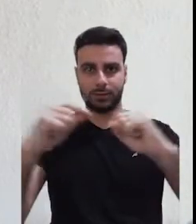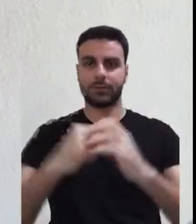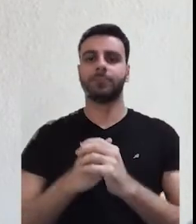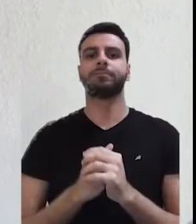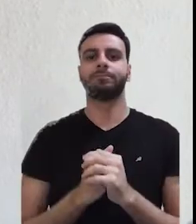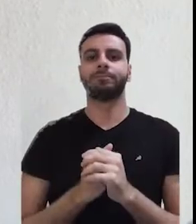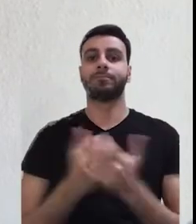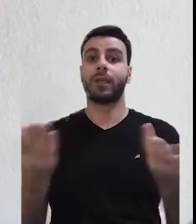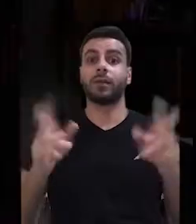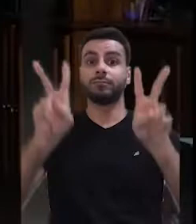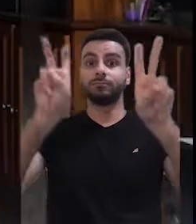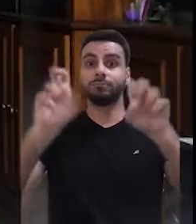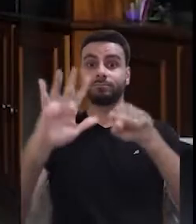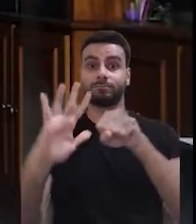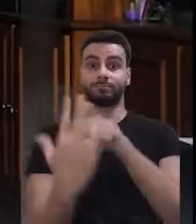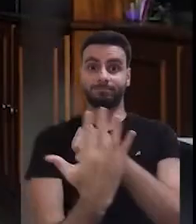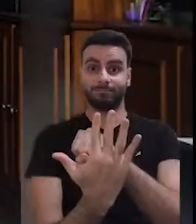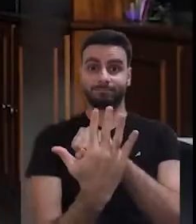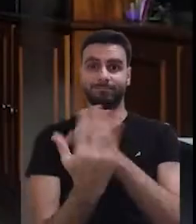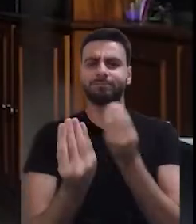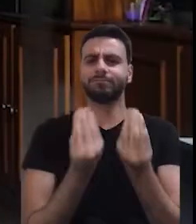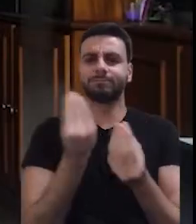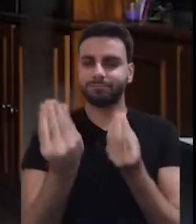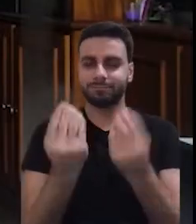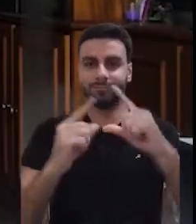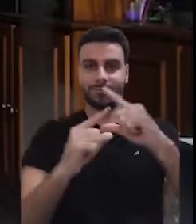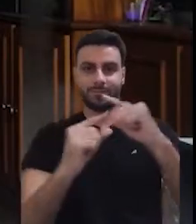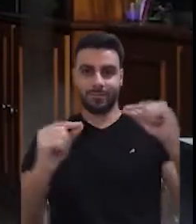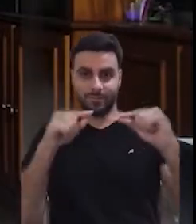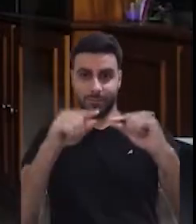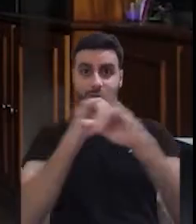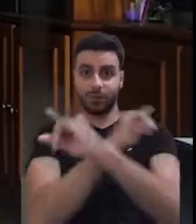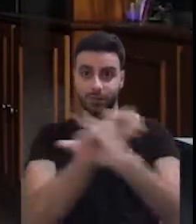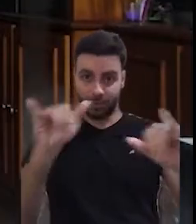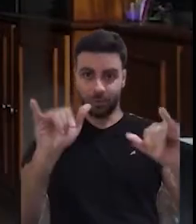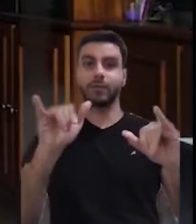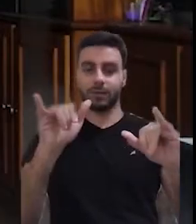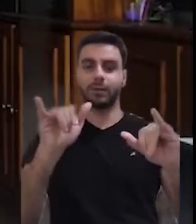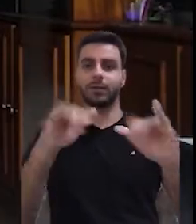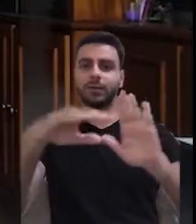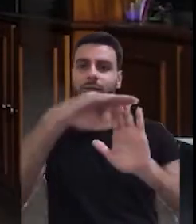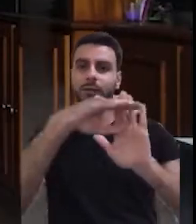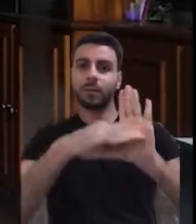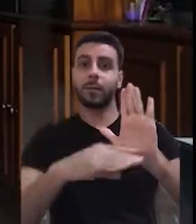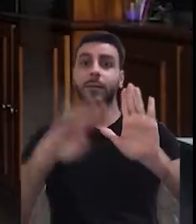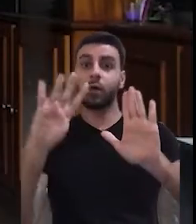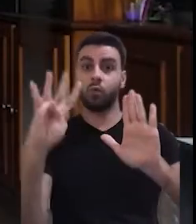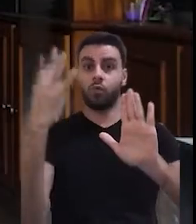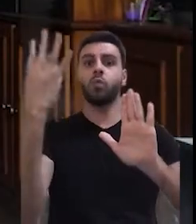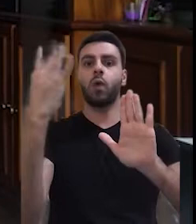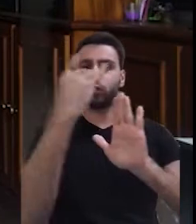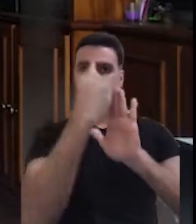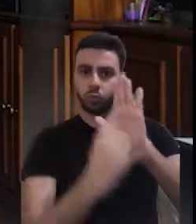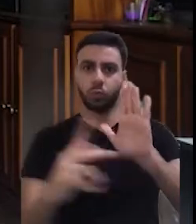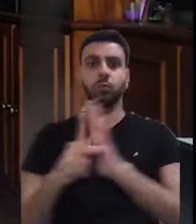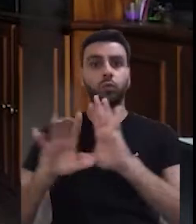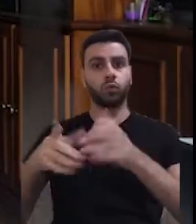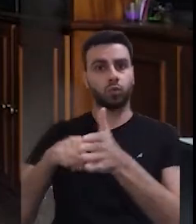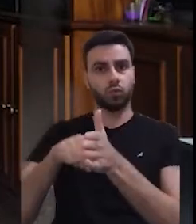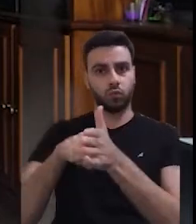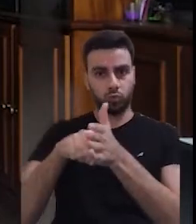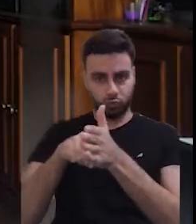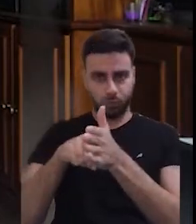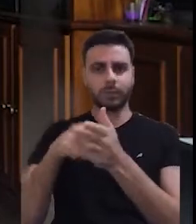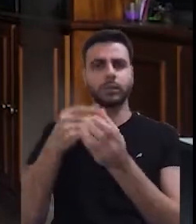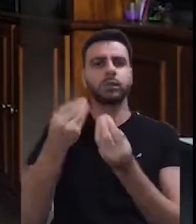de junho pelo SIGA. Agora falando sobre o coronavírus, a UFJF divulgou essa semana o quarto boletim